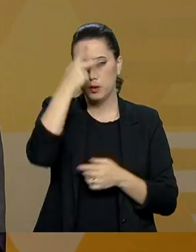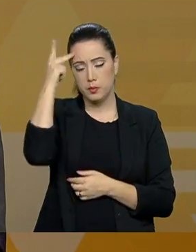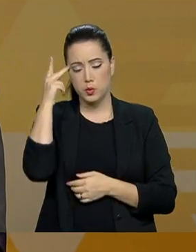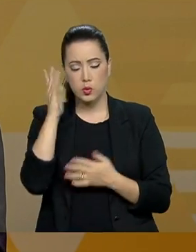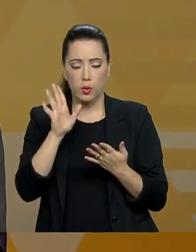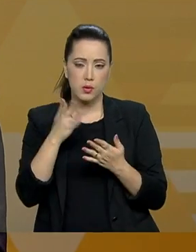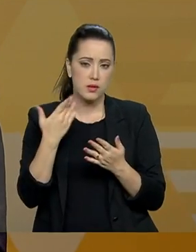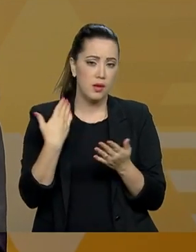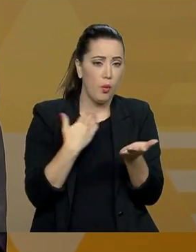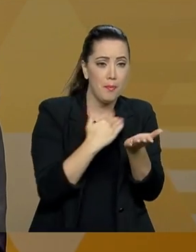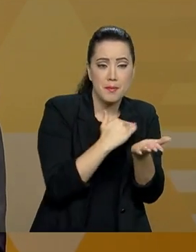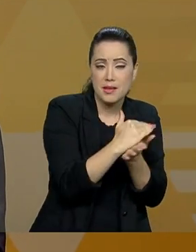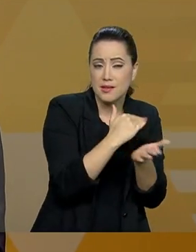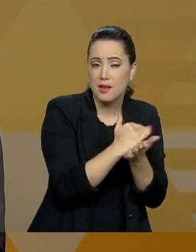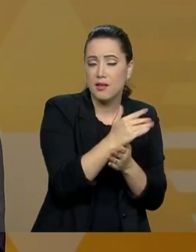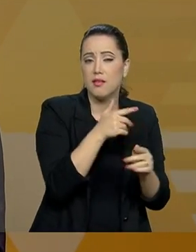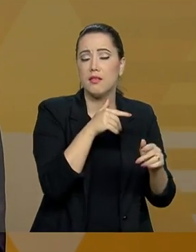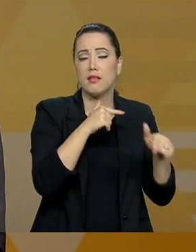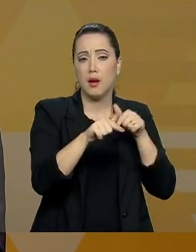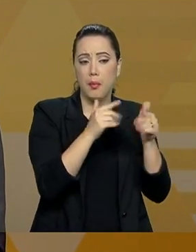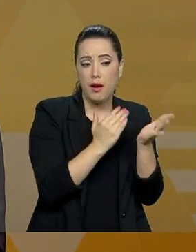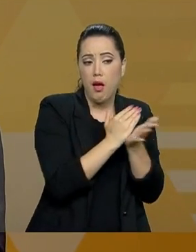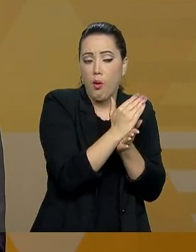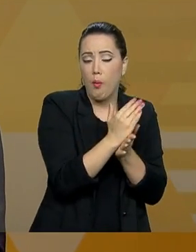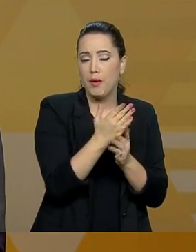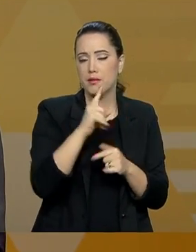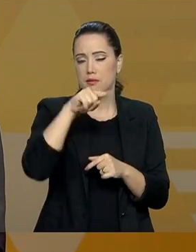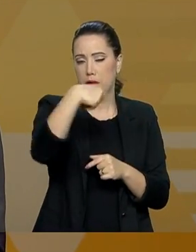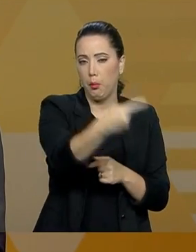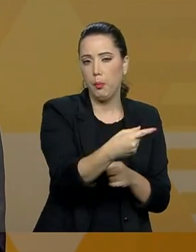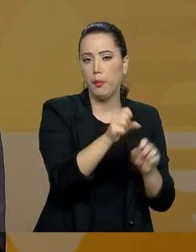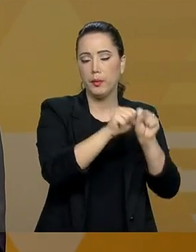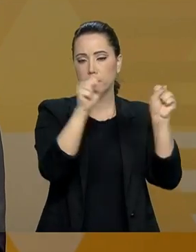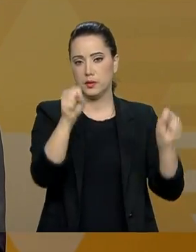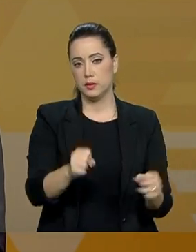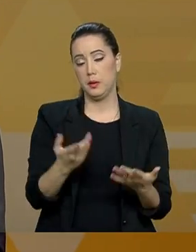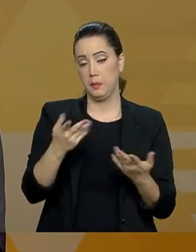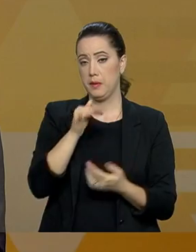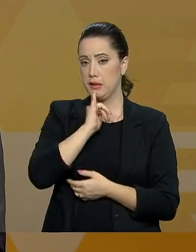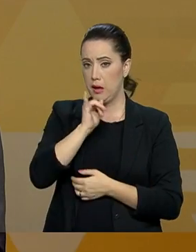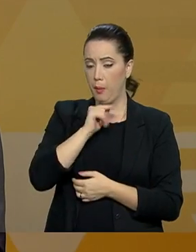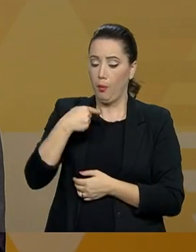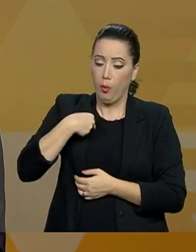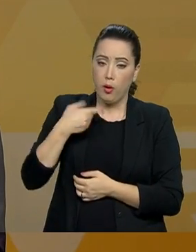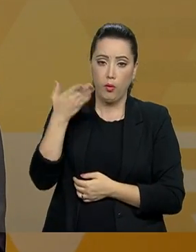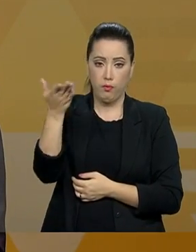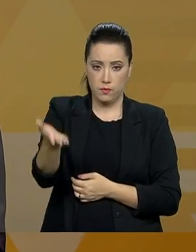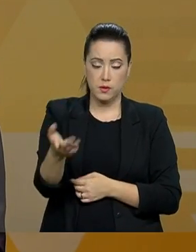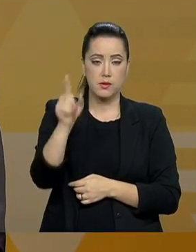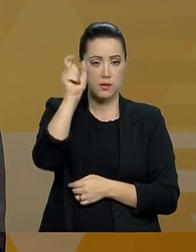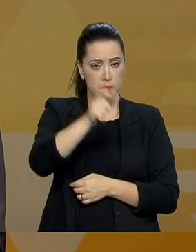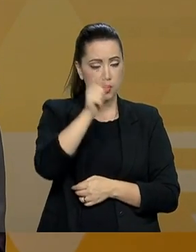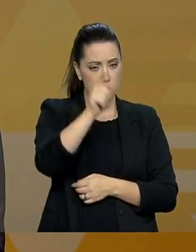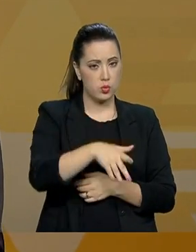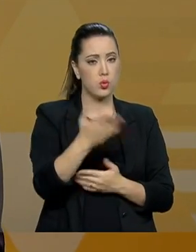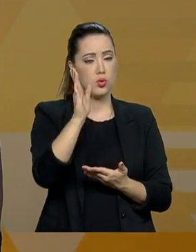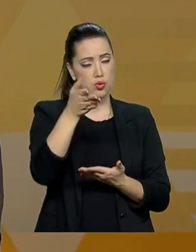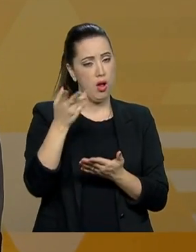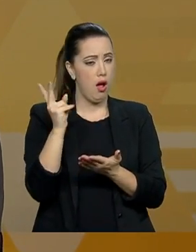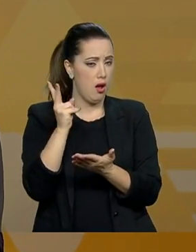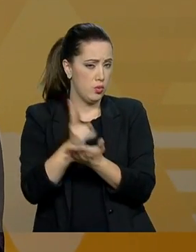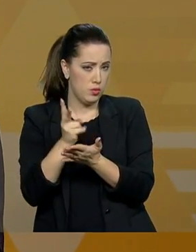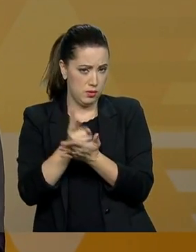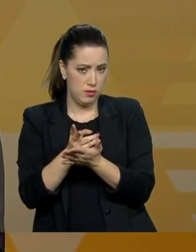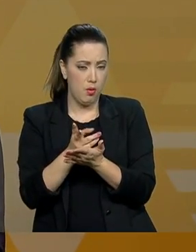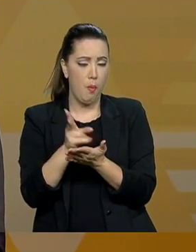você, a maioria dos nossos telespectadores que já trabalham, que já estão no mercado de trabalho, esses estarão no modelo de repartição, que é o